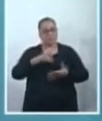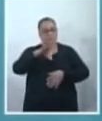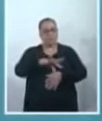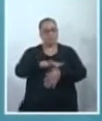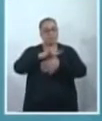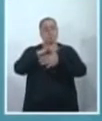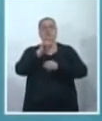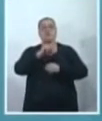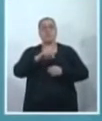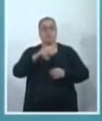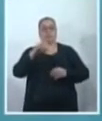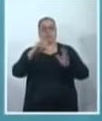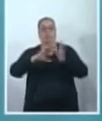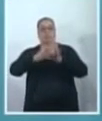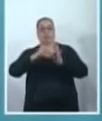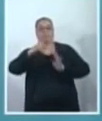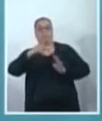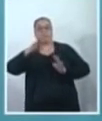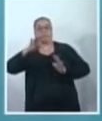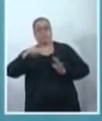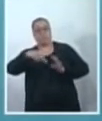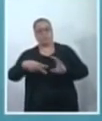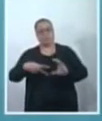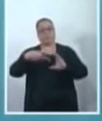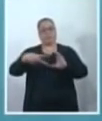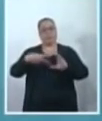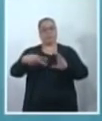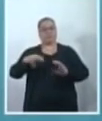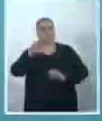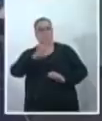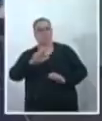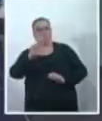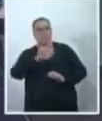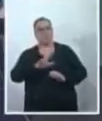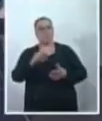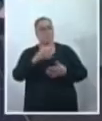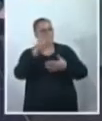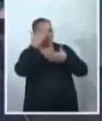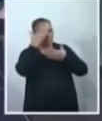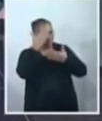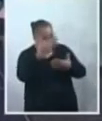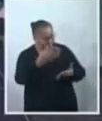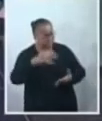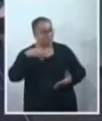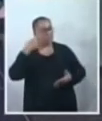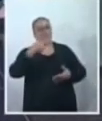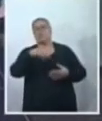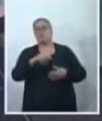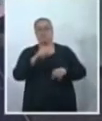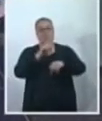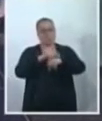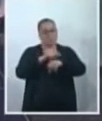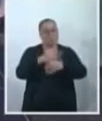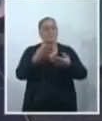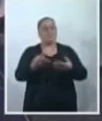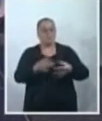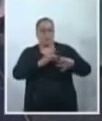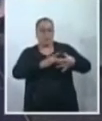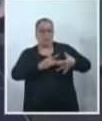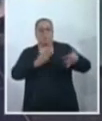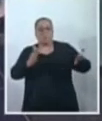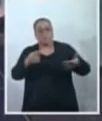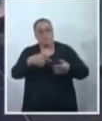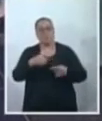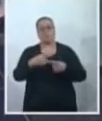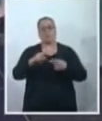Partido dos Trabalhadores aqui na Câmara Municipal de Uberlândia. Vereadora, agradeço muito a sua agenda, a sua participação, a sua disponibilidade. A gente